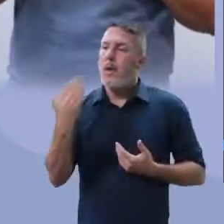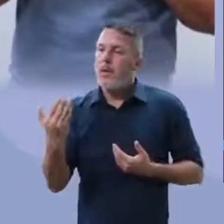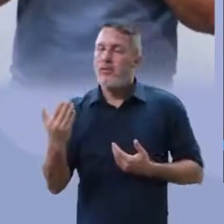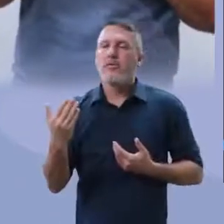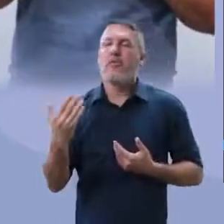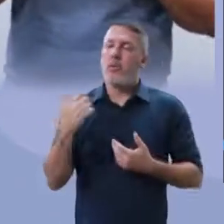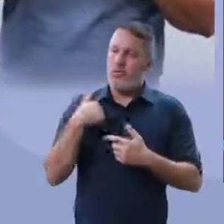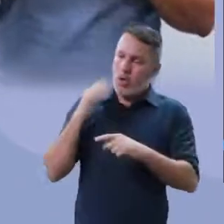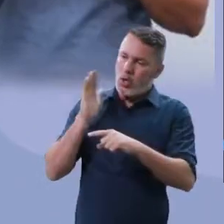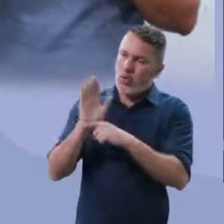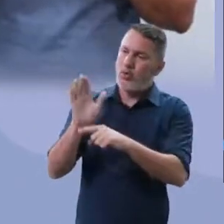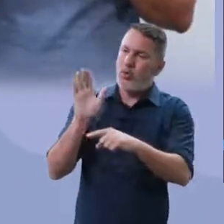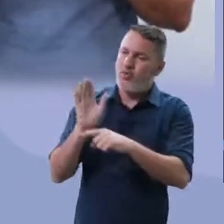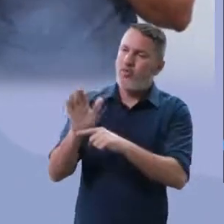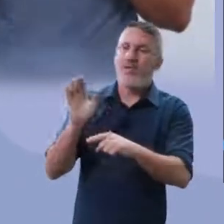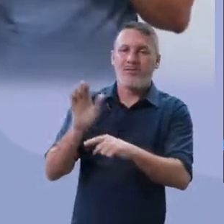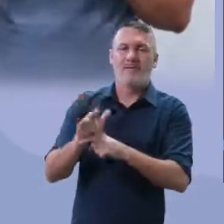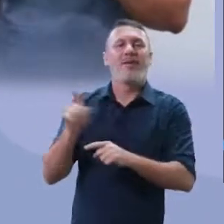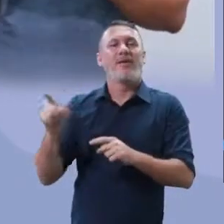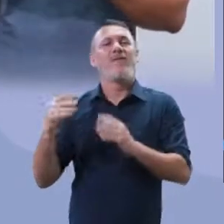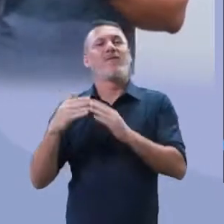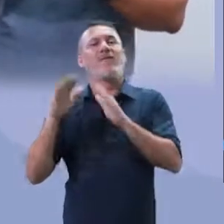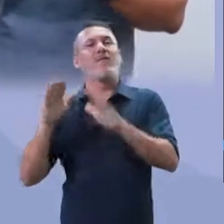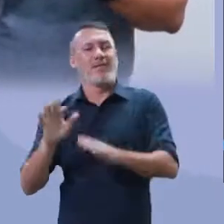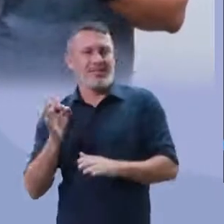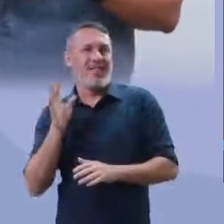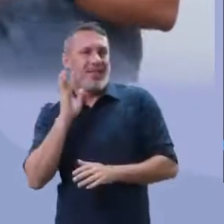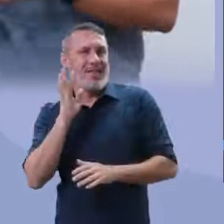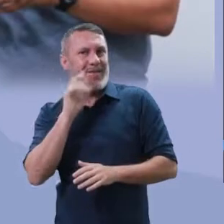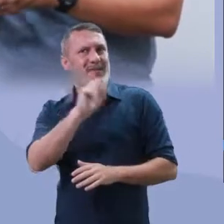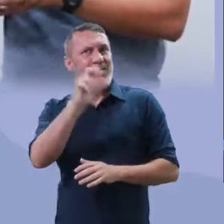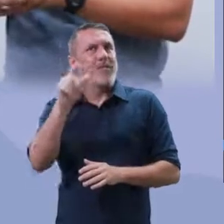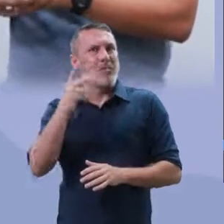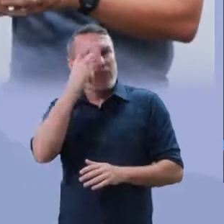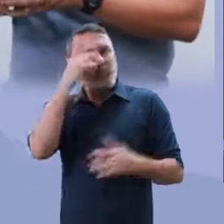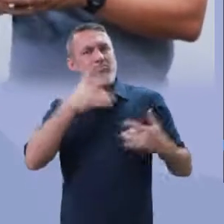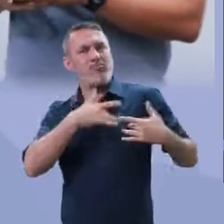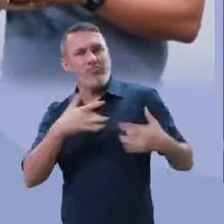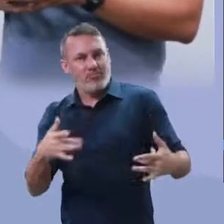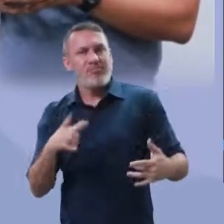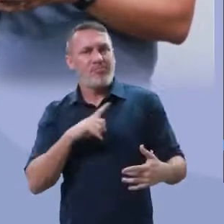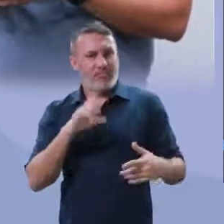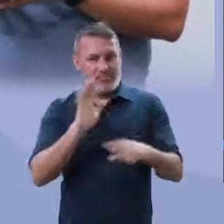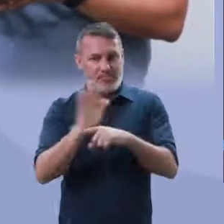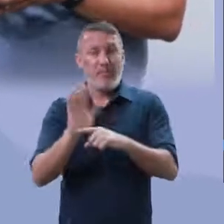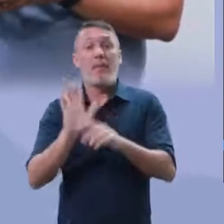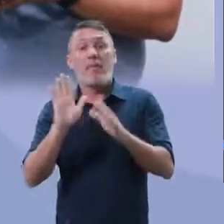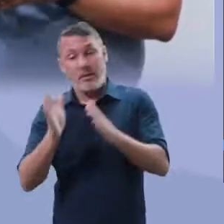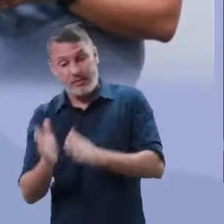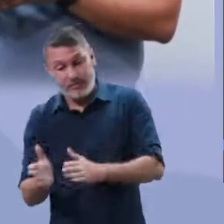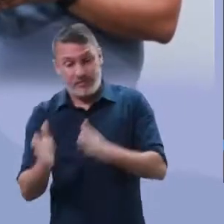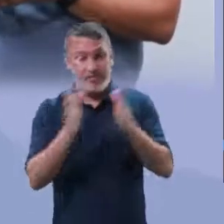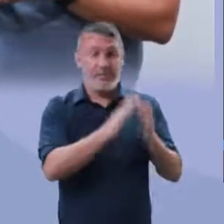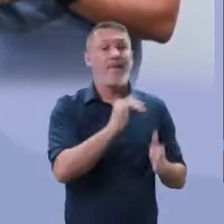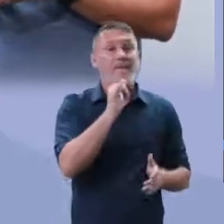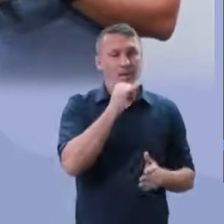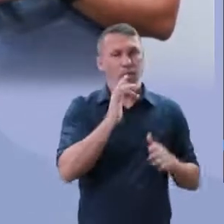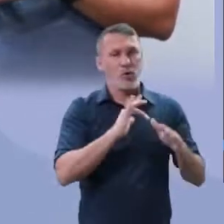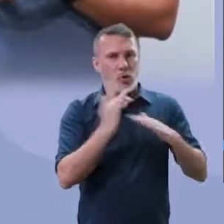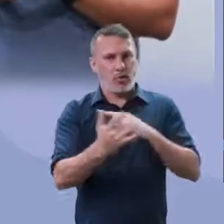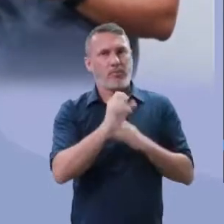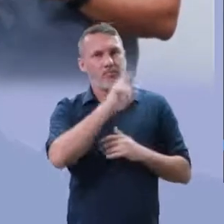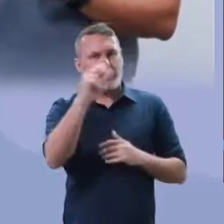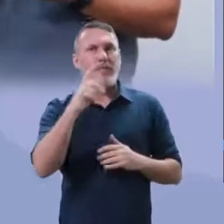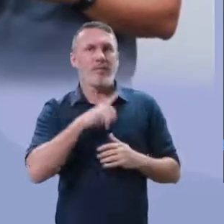contato comigo. Olha que legal. A empatia, a ajuda. Mas, por outro lado, nós vimos, infelizmente, na rede social,